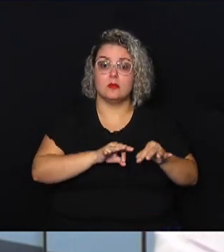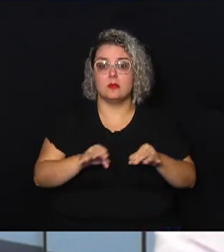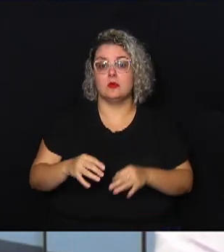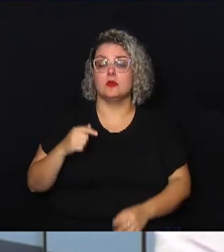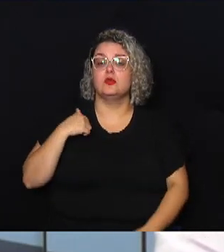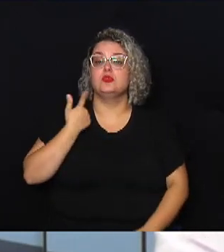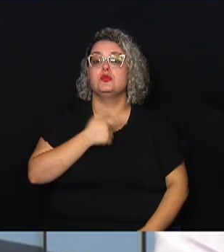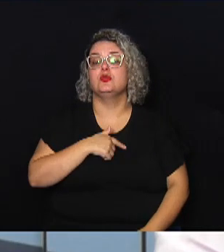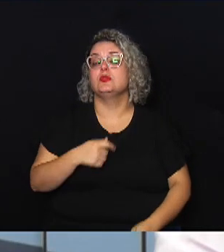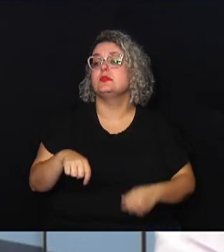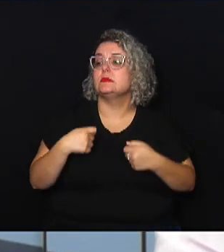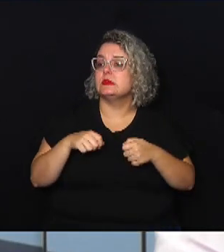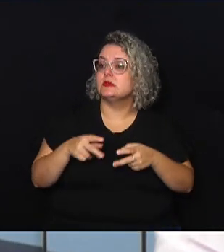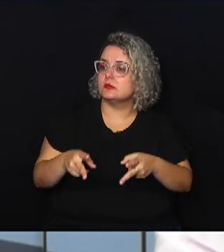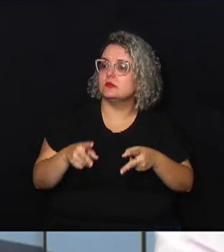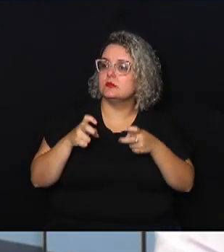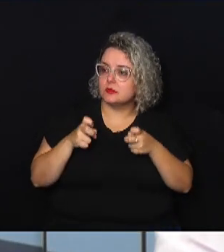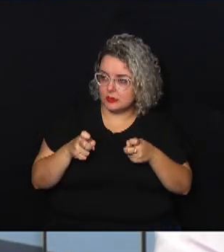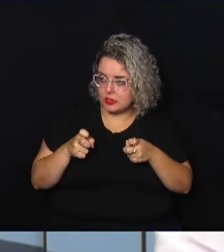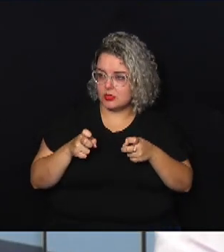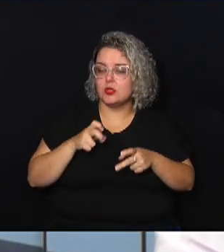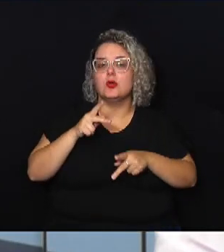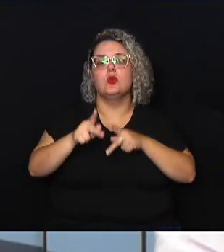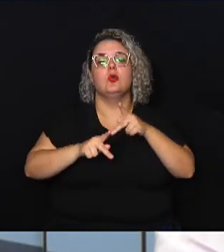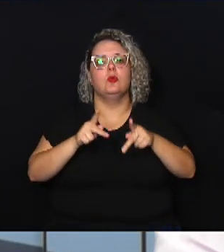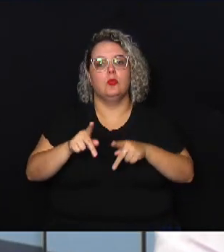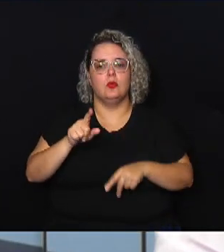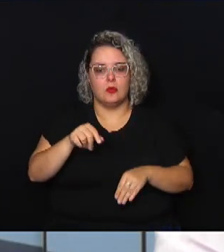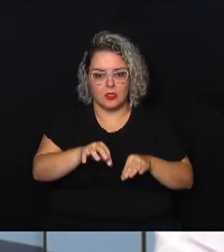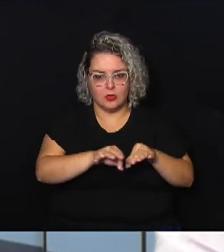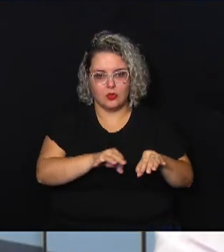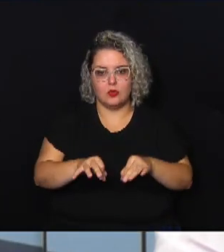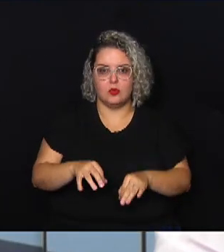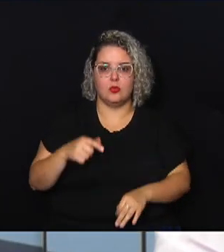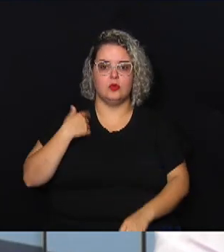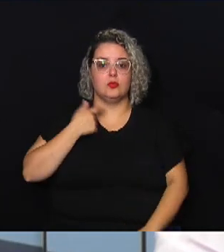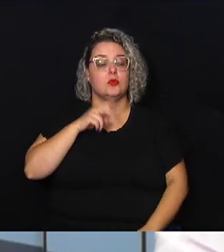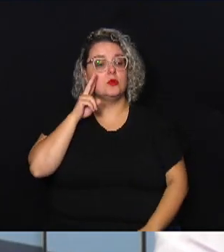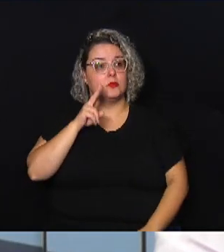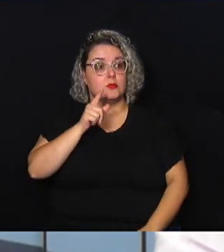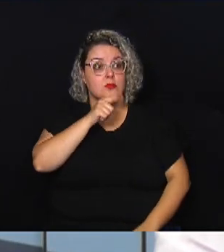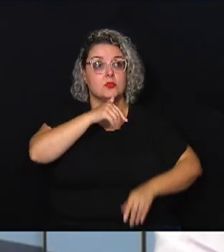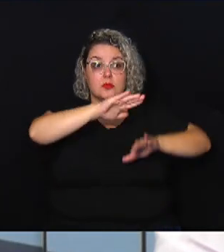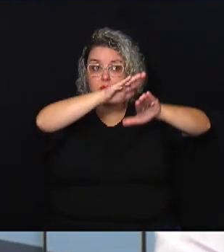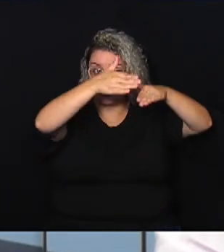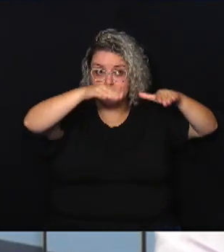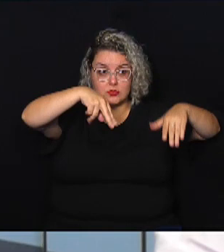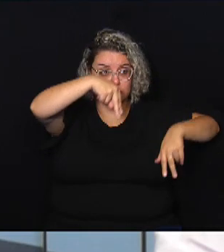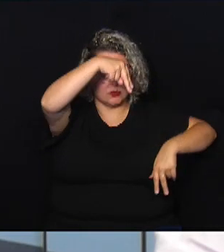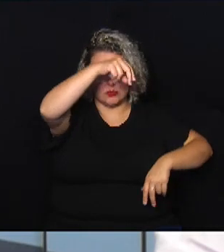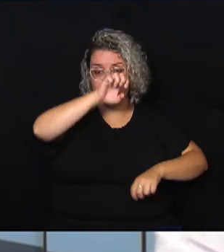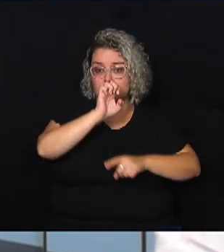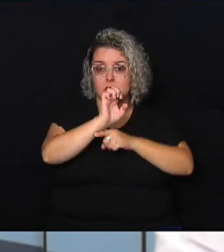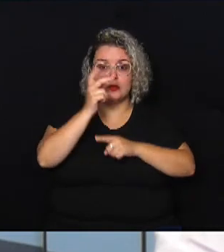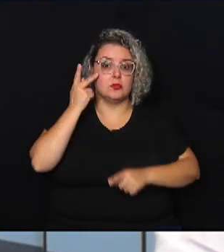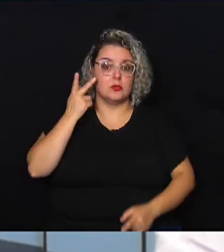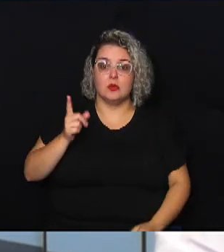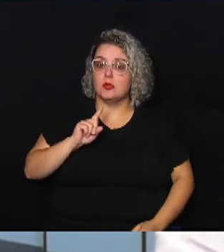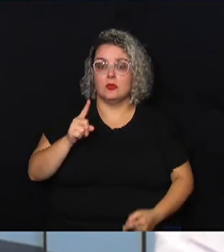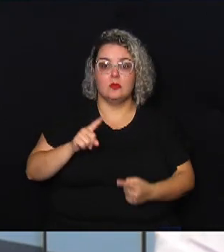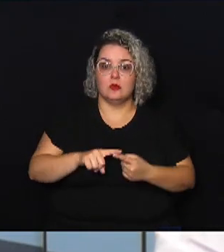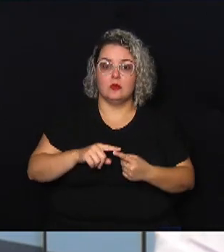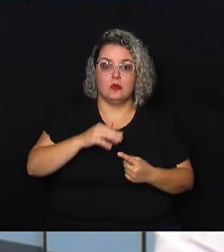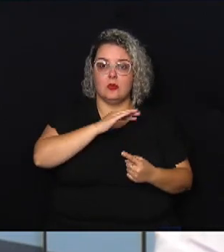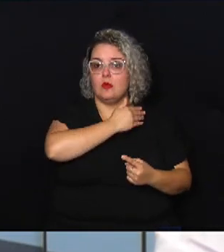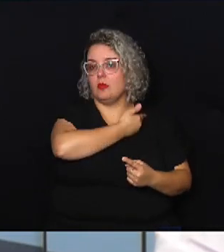Nós temos que perceber que o povo é organizado. Nós viemos lá no litoral norte não foram só o governo municipal estadual e federal